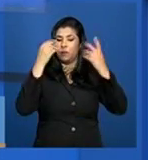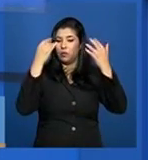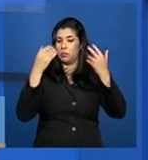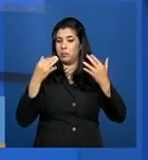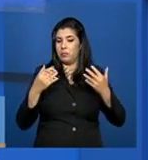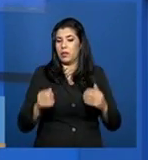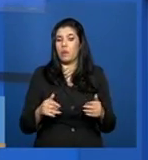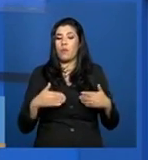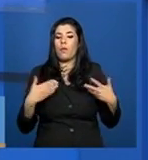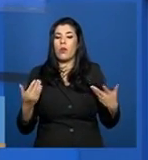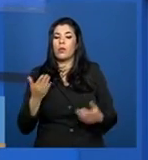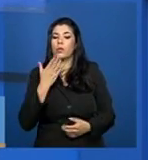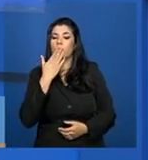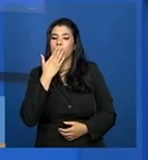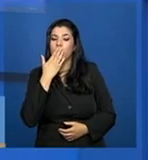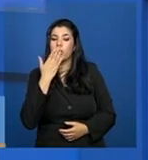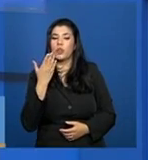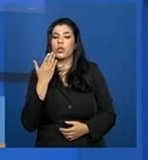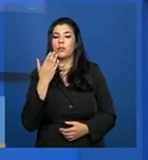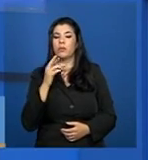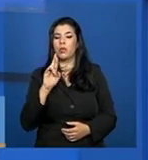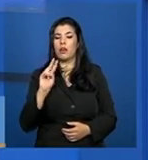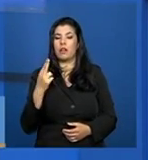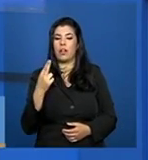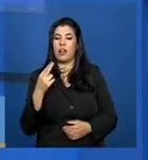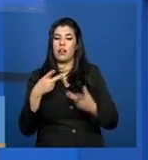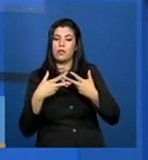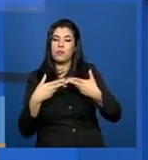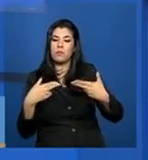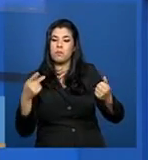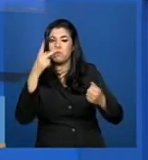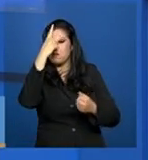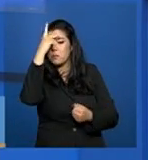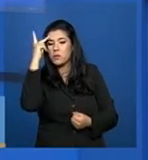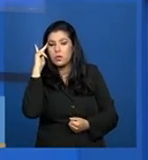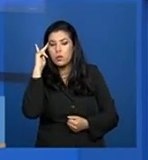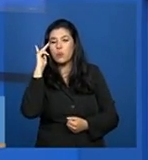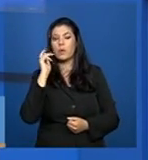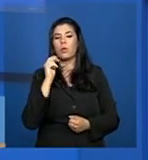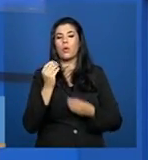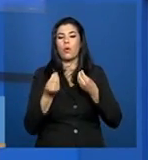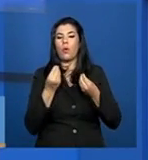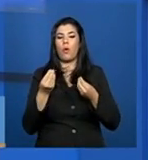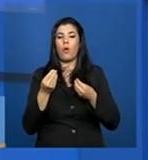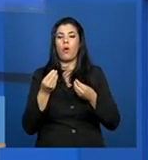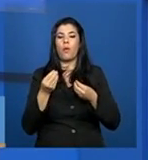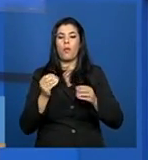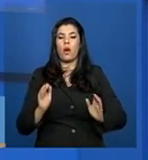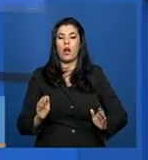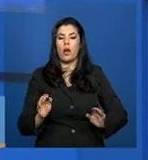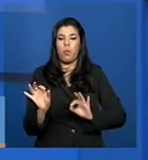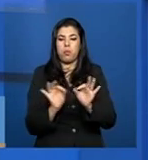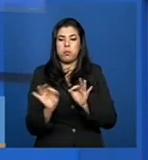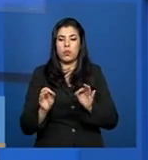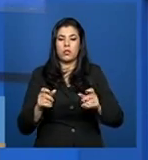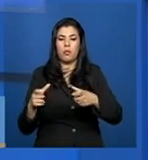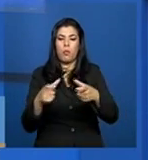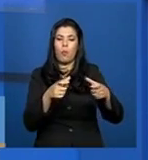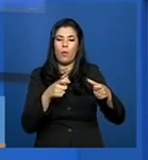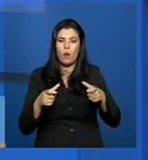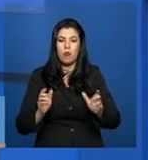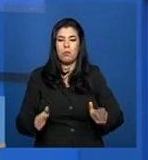recurso humano para aquela oferta, que diz a infraestrutura disponível